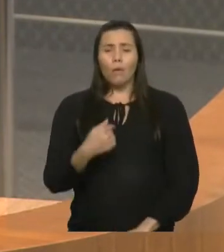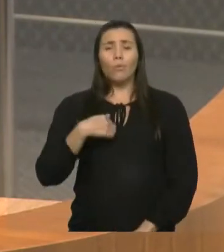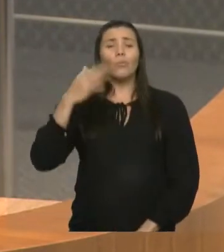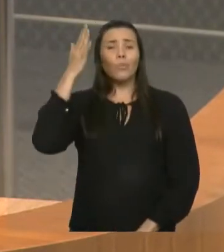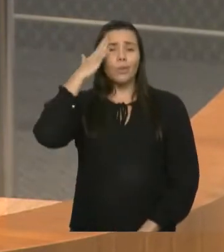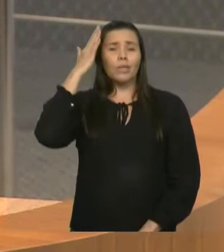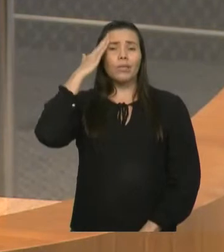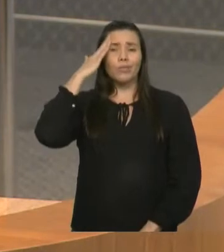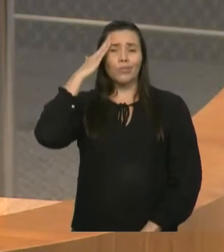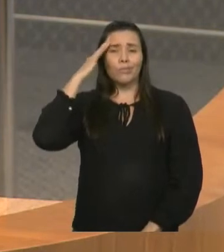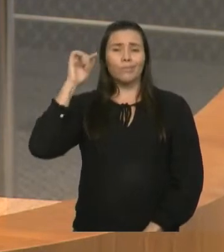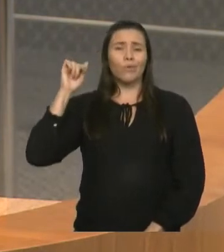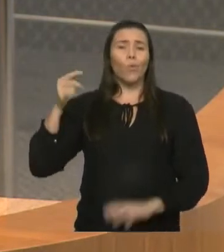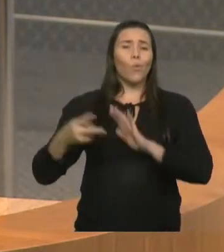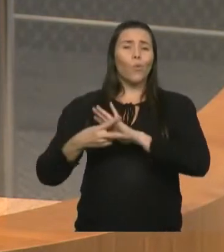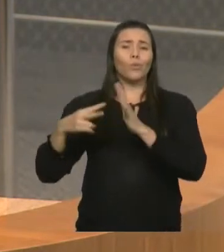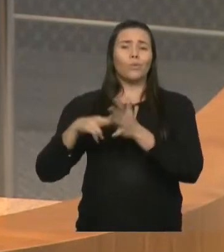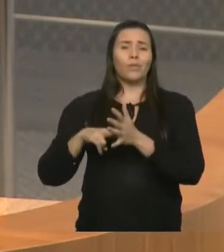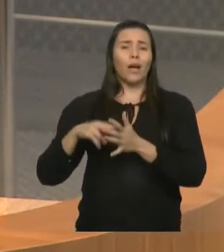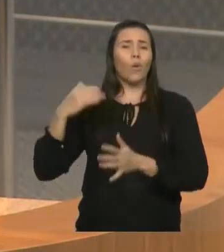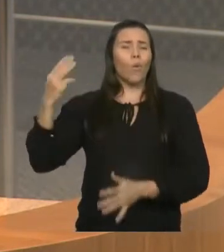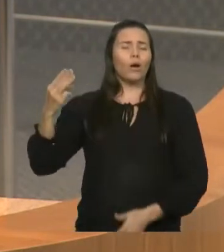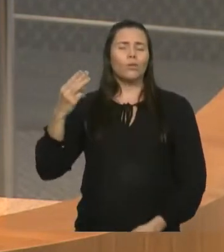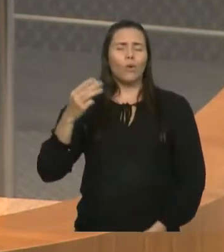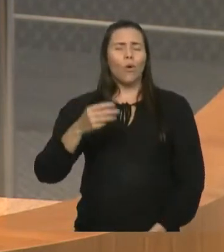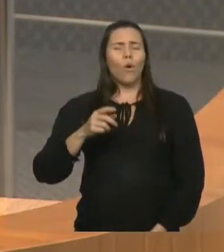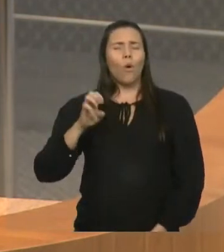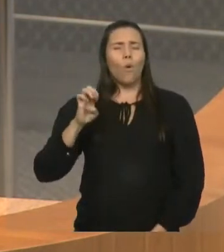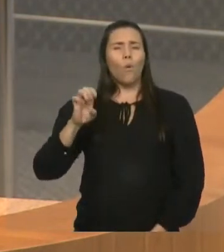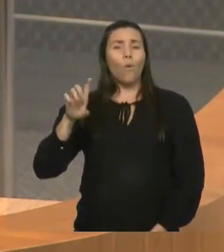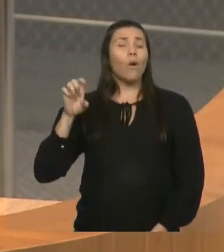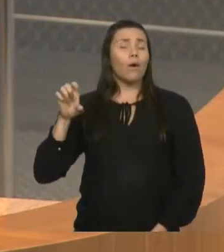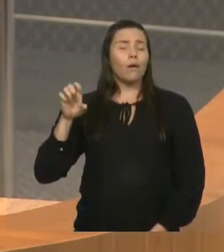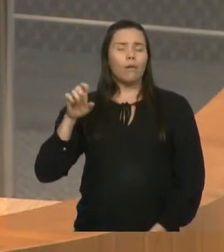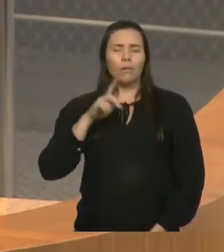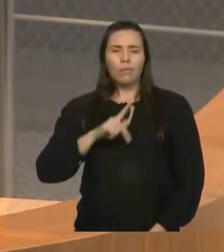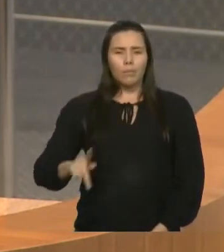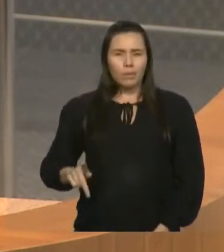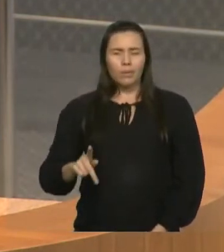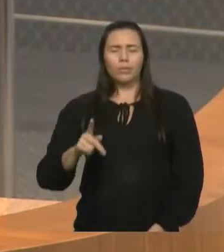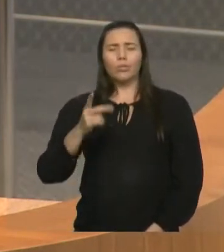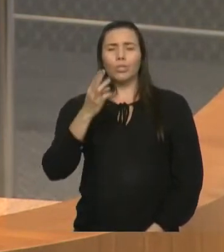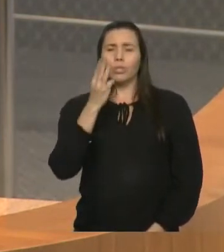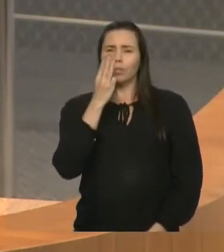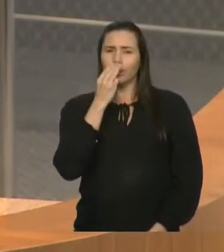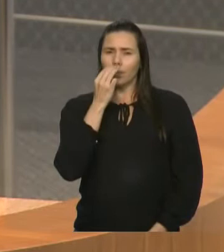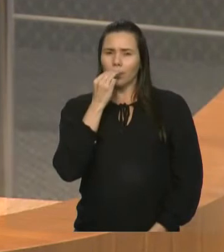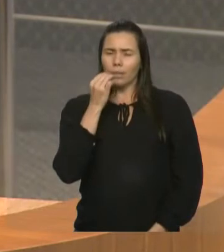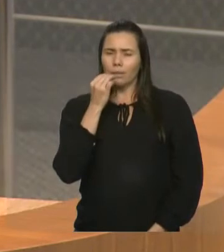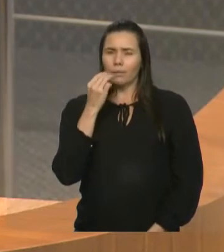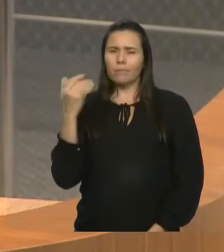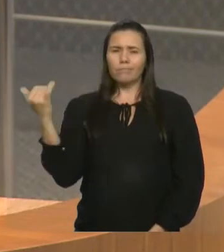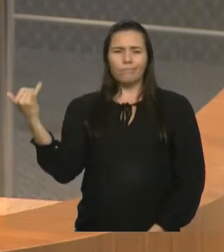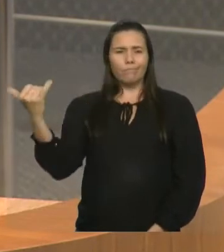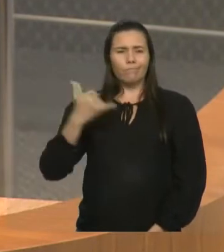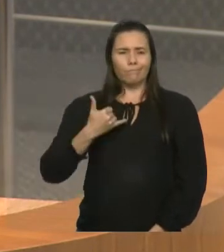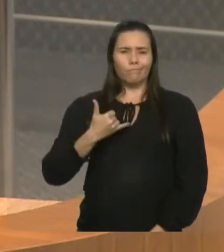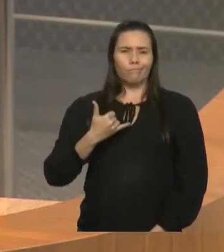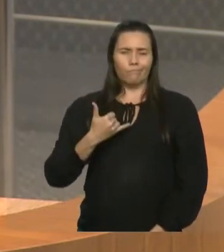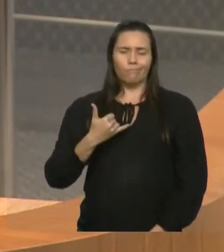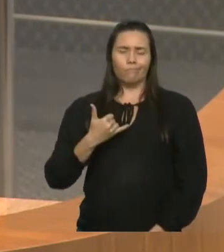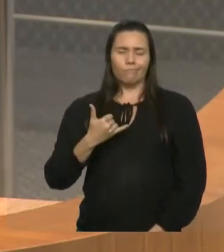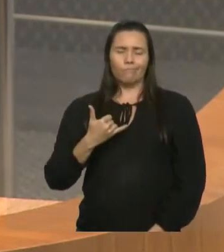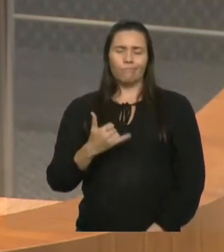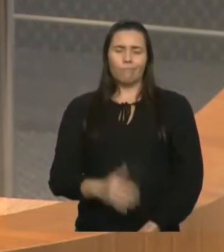palavra paciência. O que nós observamos, senhores deputados, o anseio da